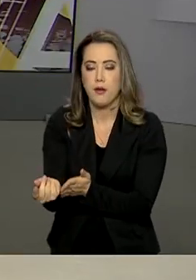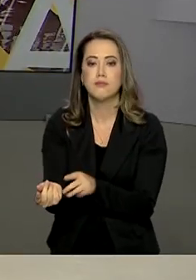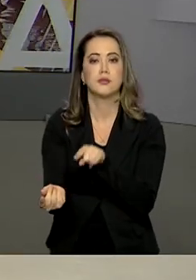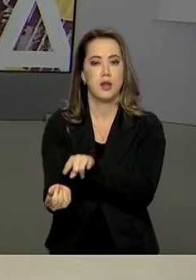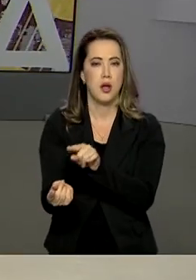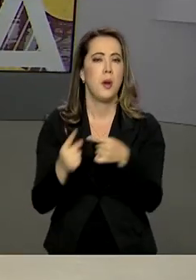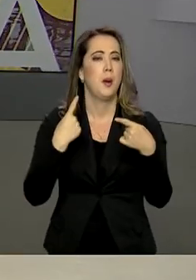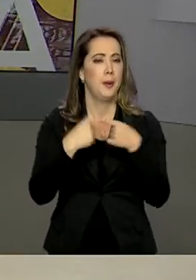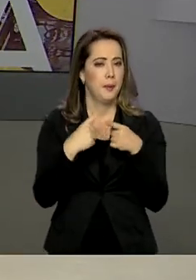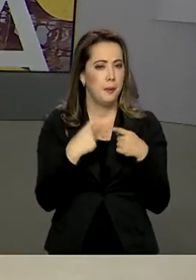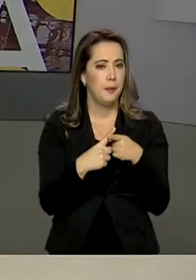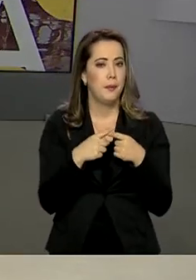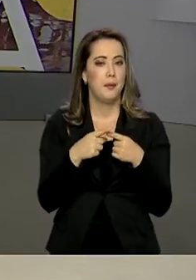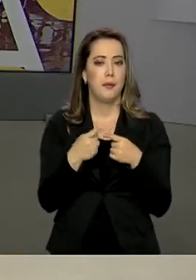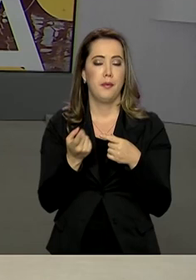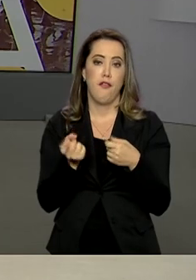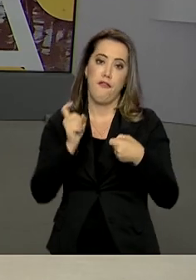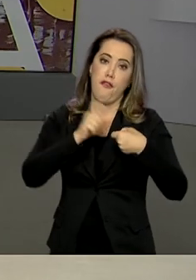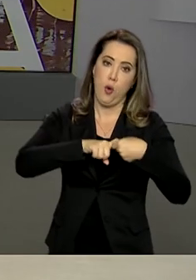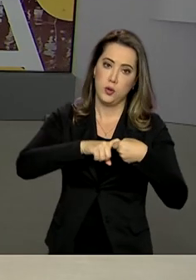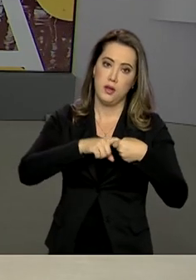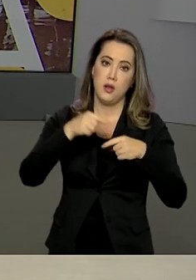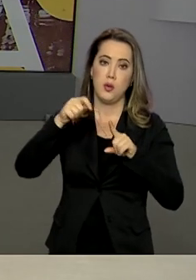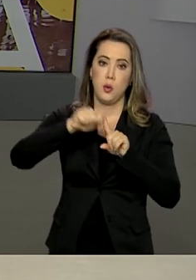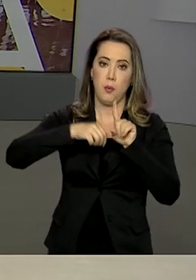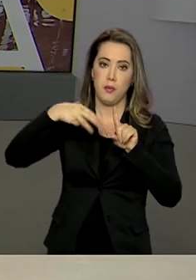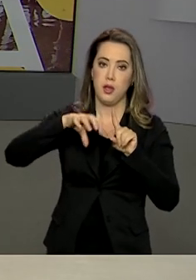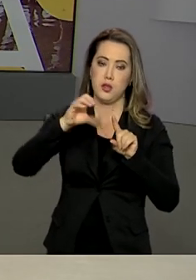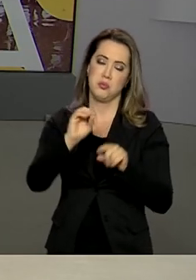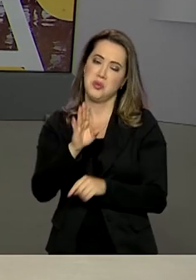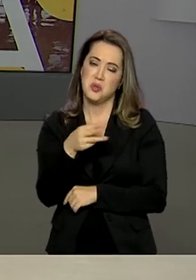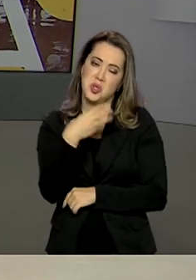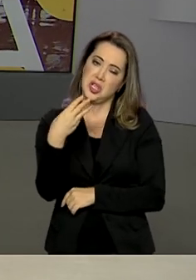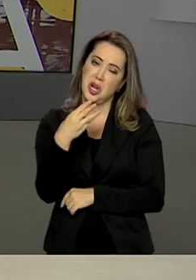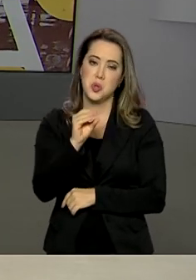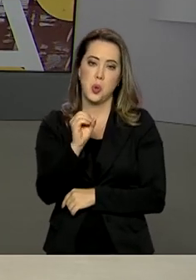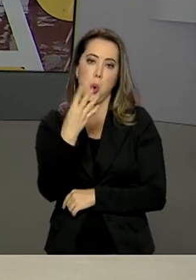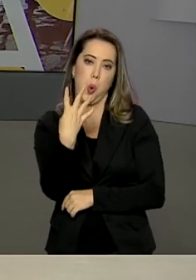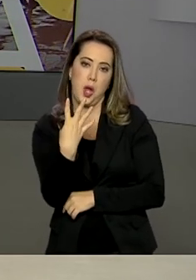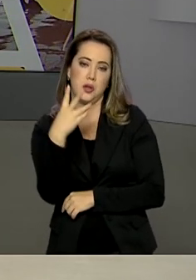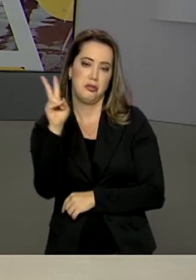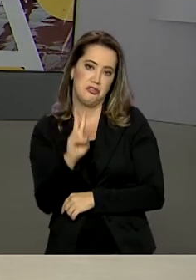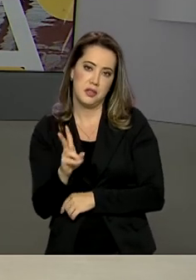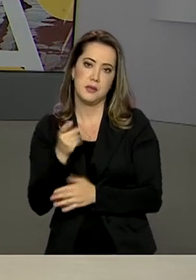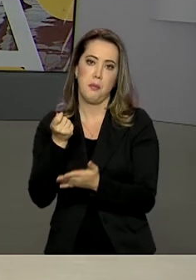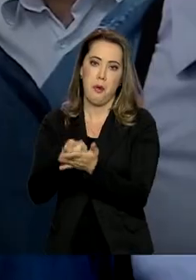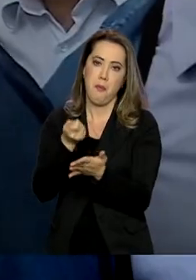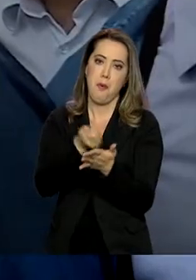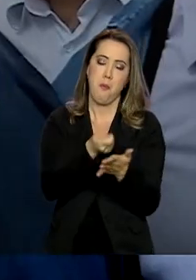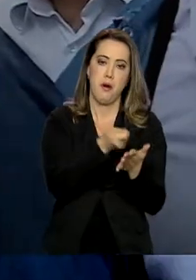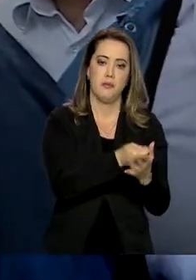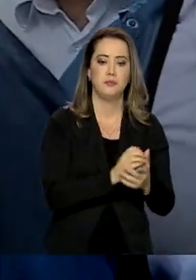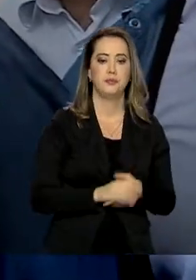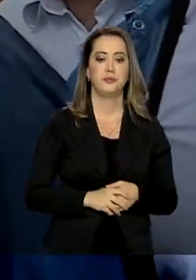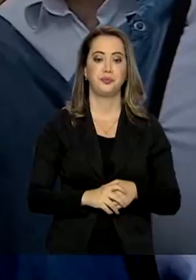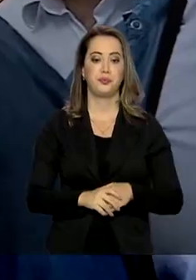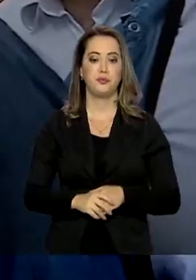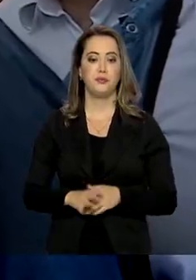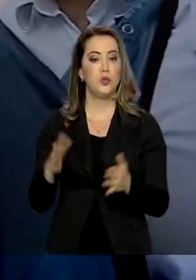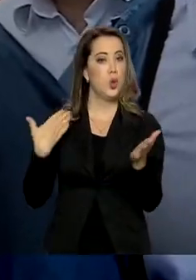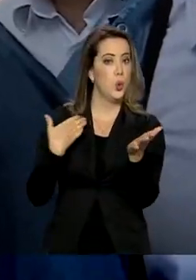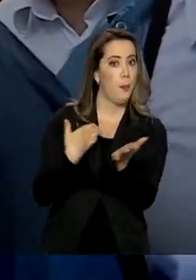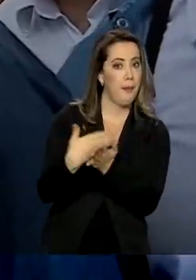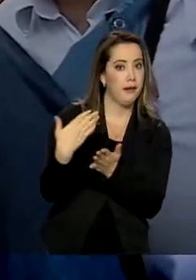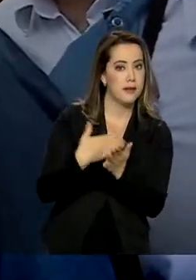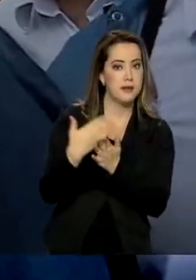presidente, o benefício deve voltar em março e ter três ou quatro parcelas. A partir de março,